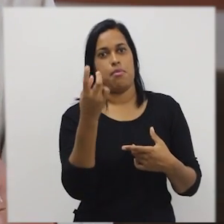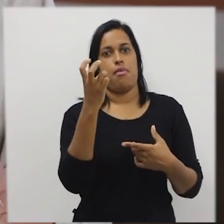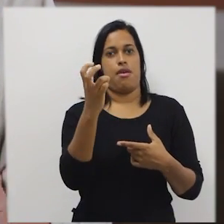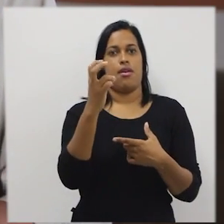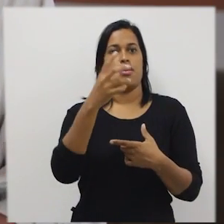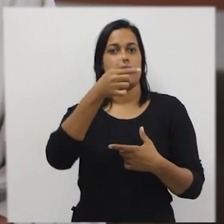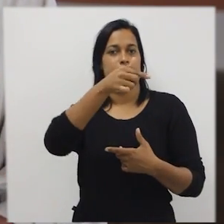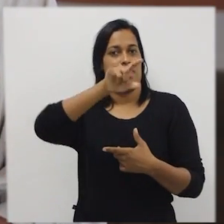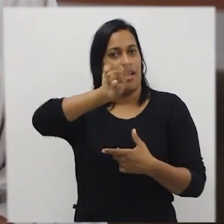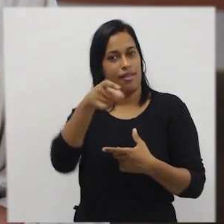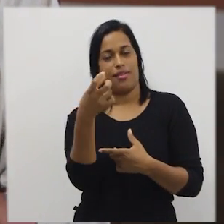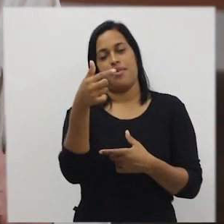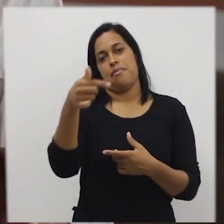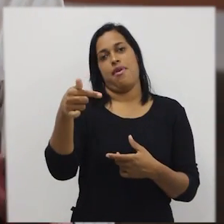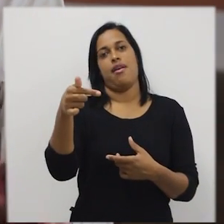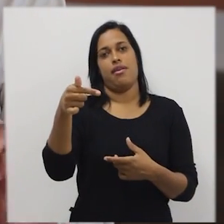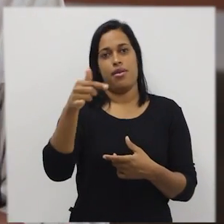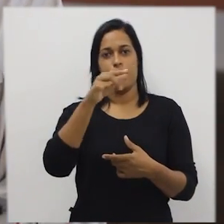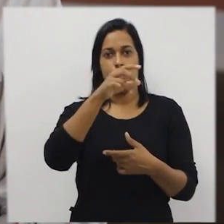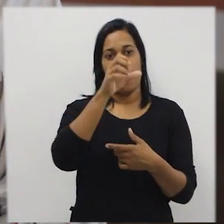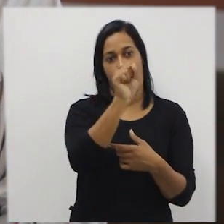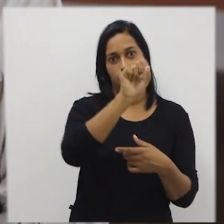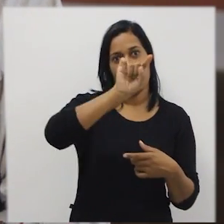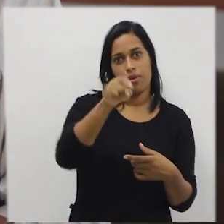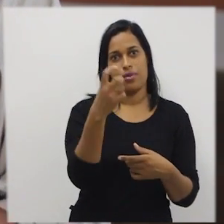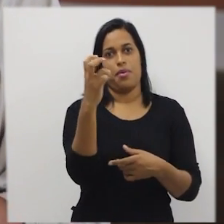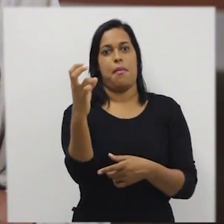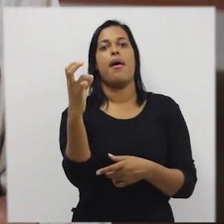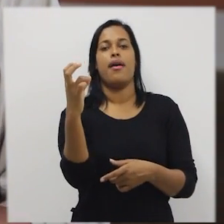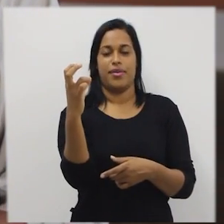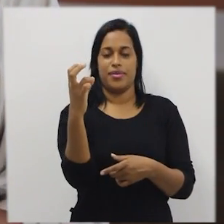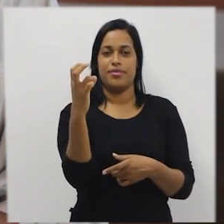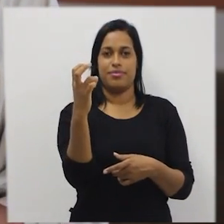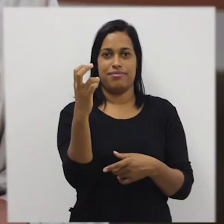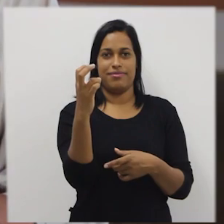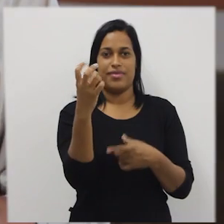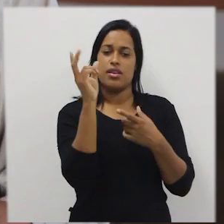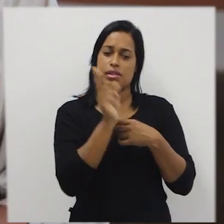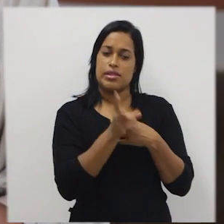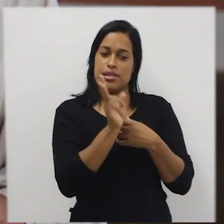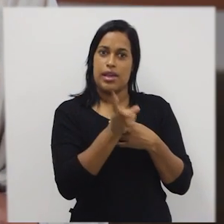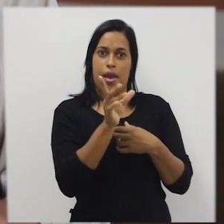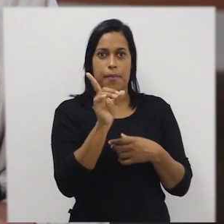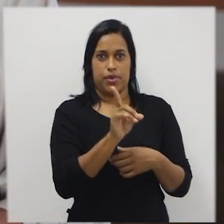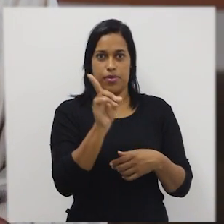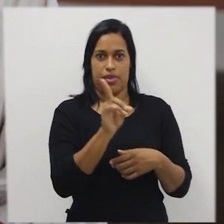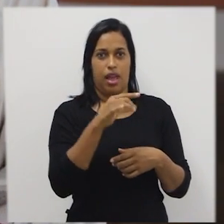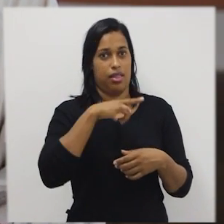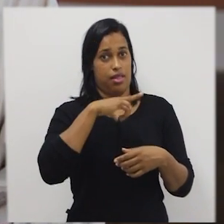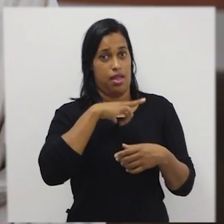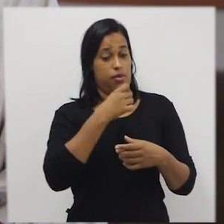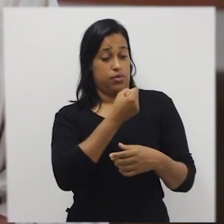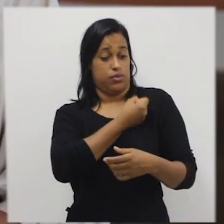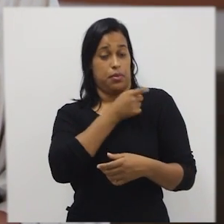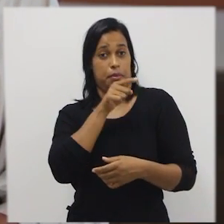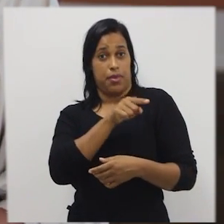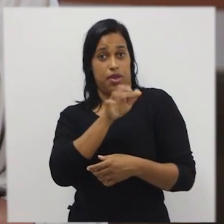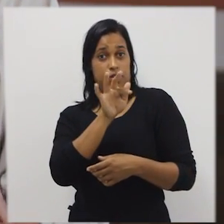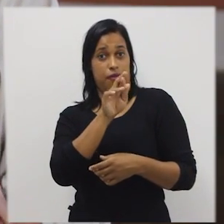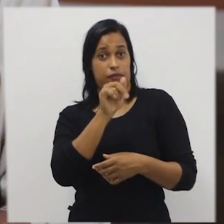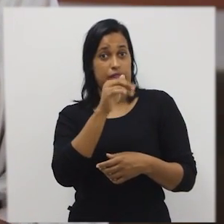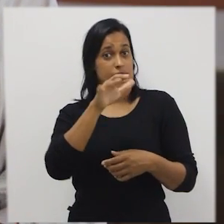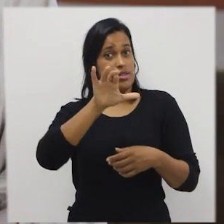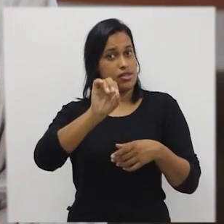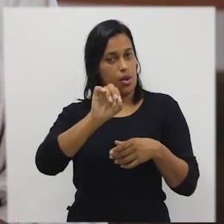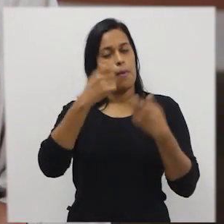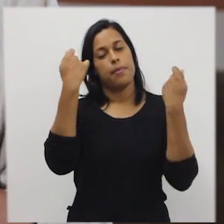7,5, 8,5. Então, uma vez que o dado possa ter número fracionado, nós definimos ele como